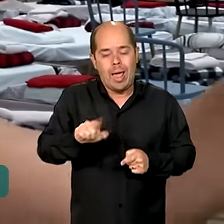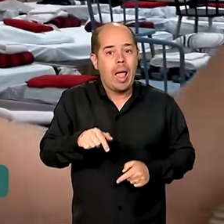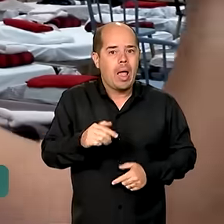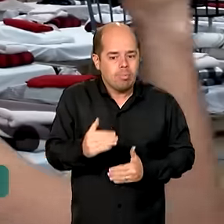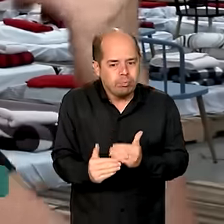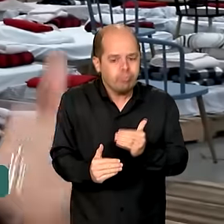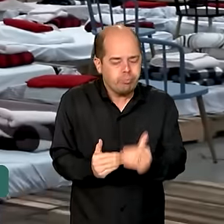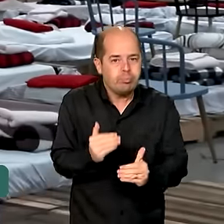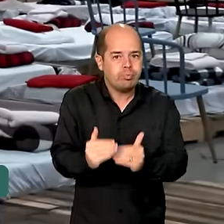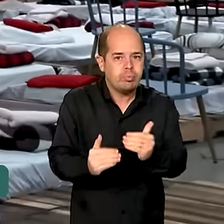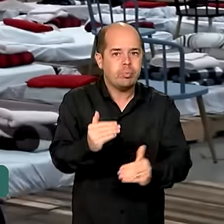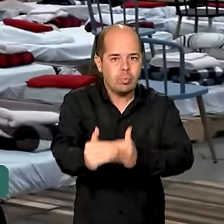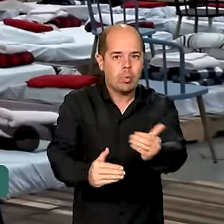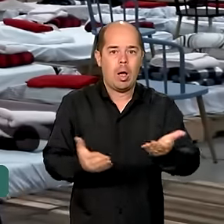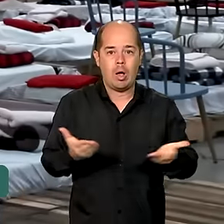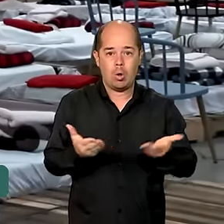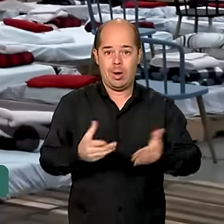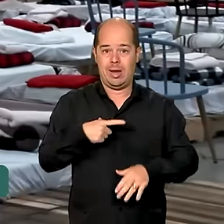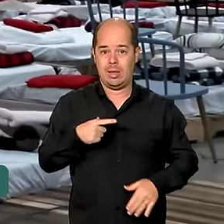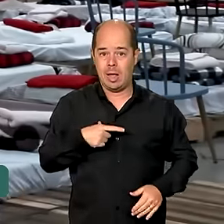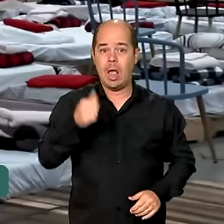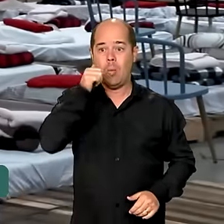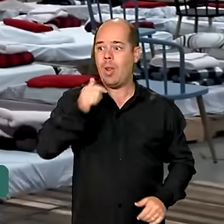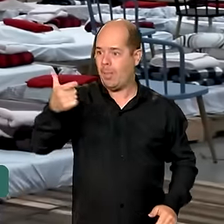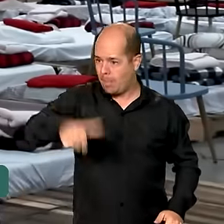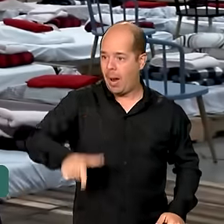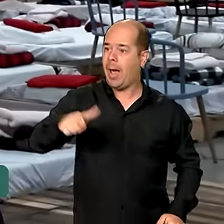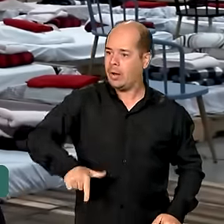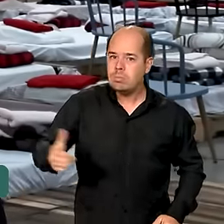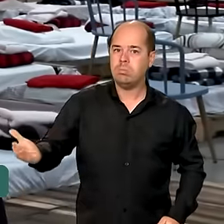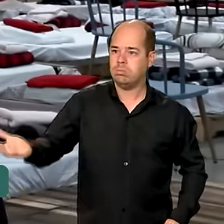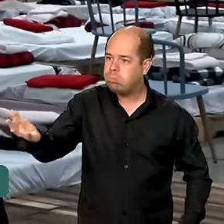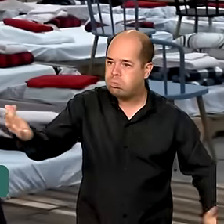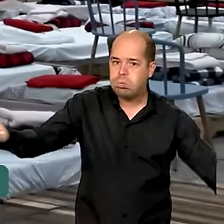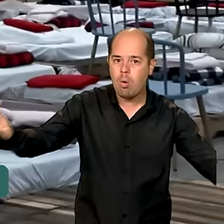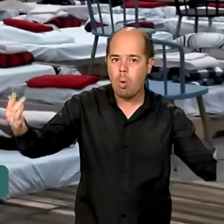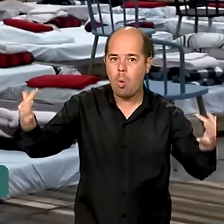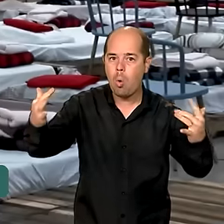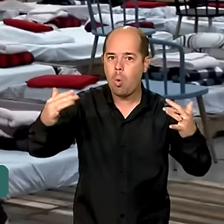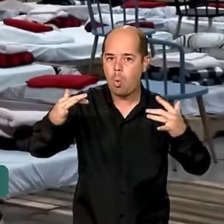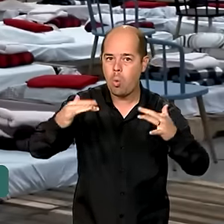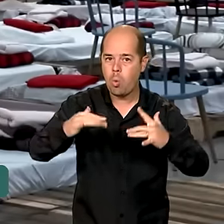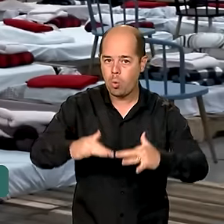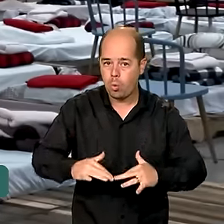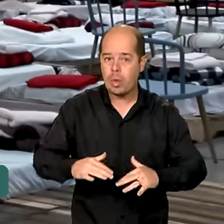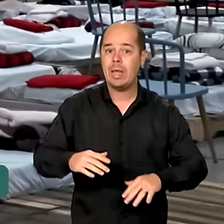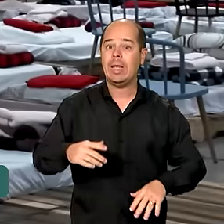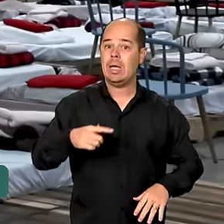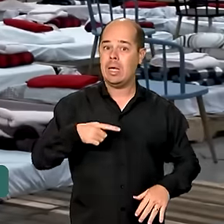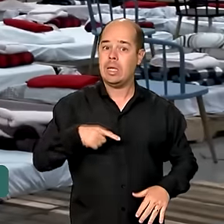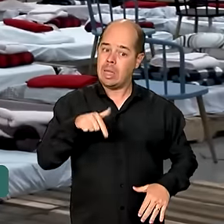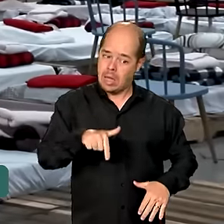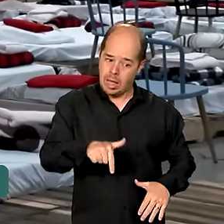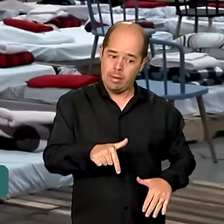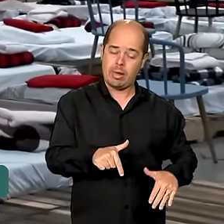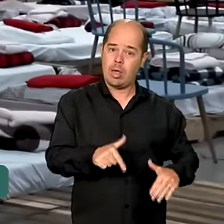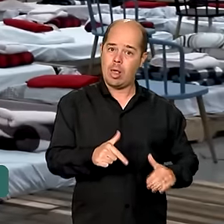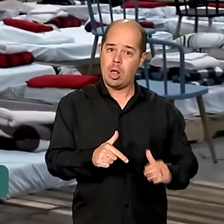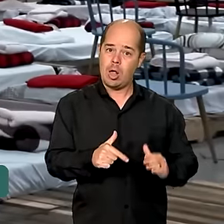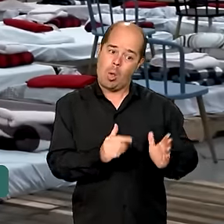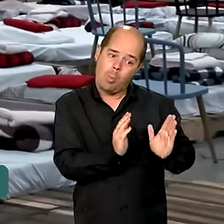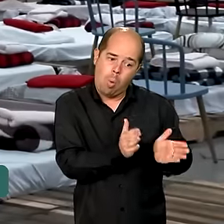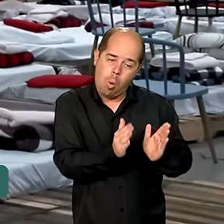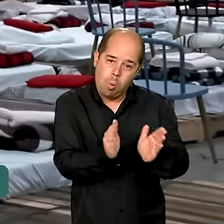Nesse momento temos uma nova leva de mulheres com seus filhos chegando e tem todo um processo estruturado, porque quando a gente acolhe